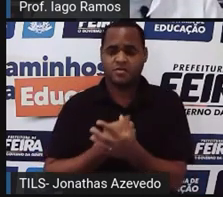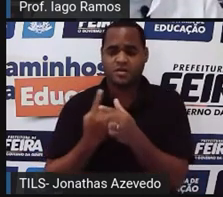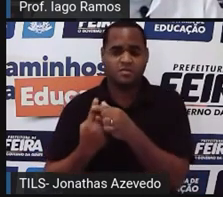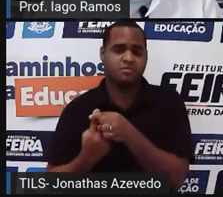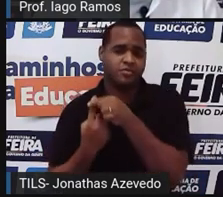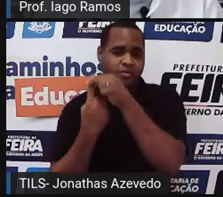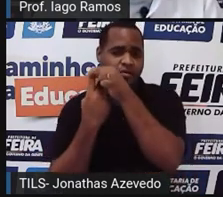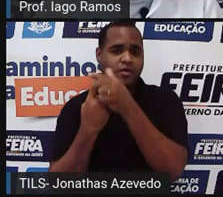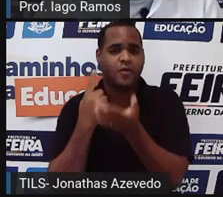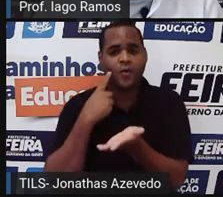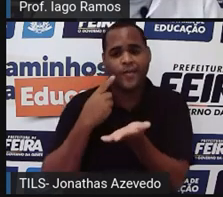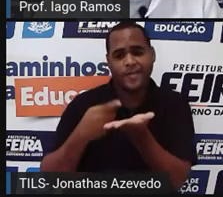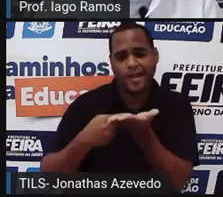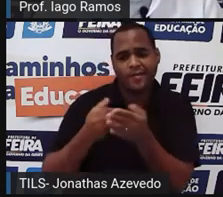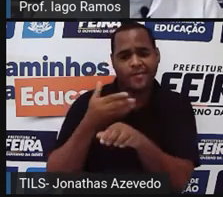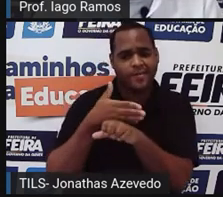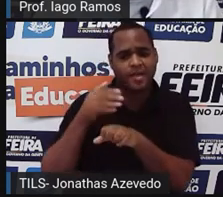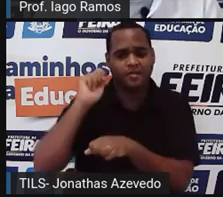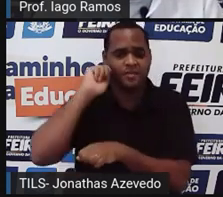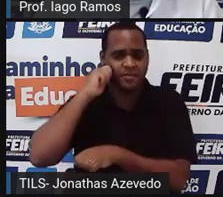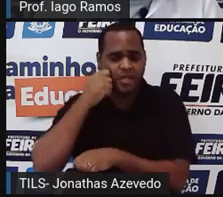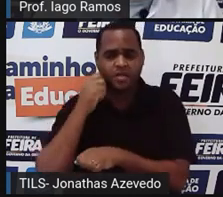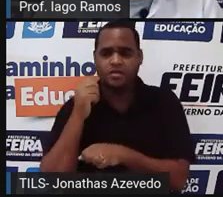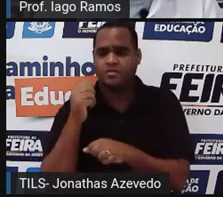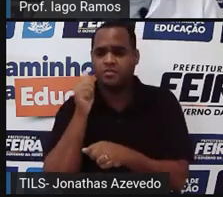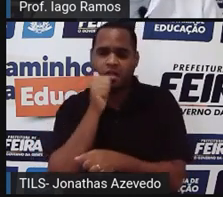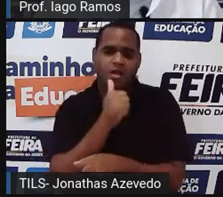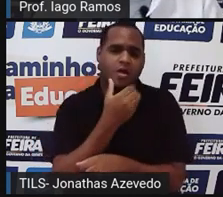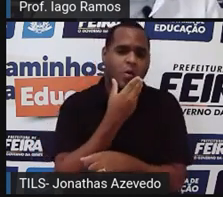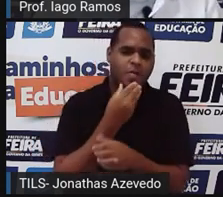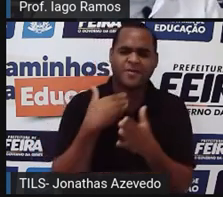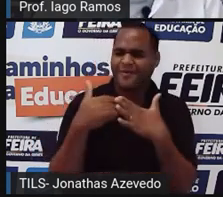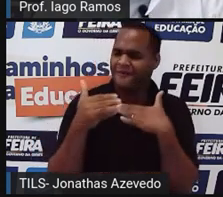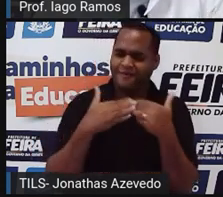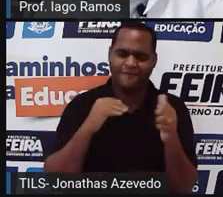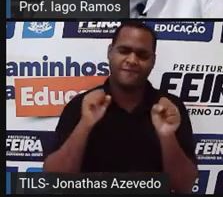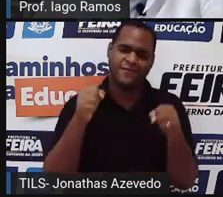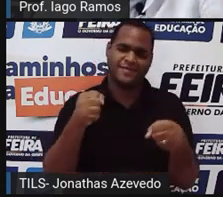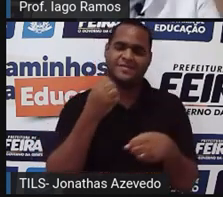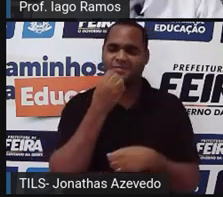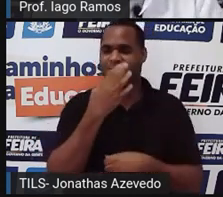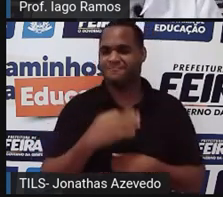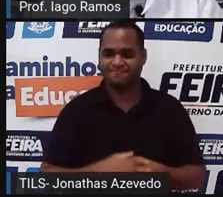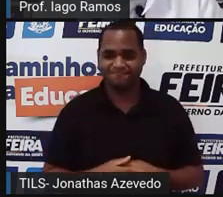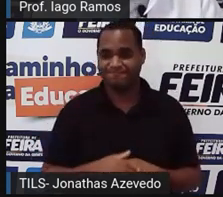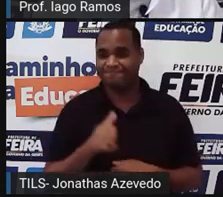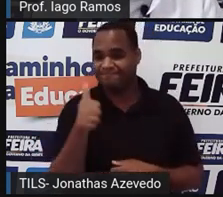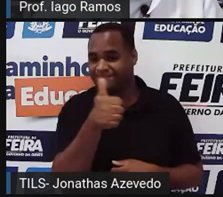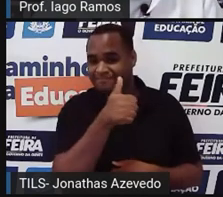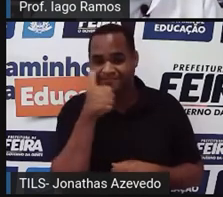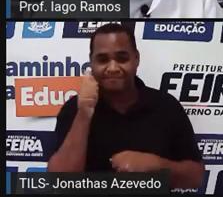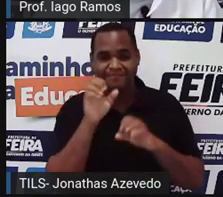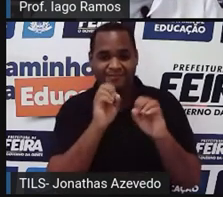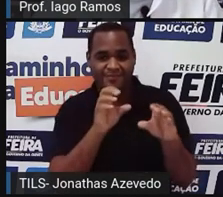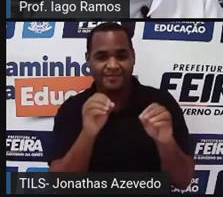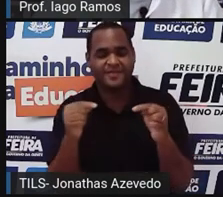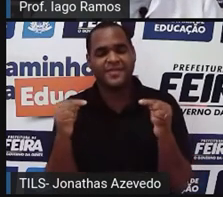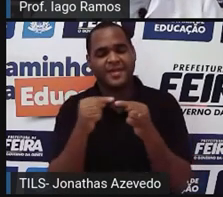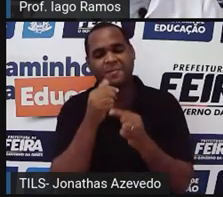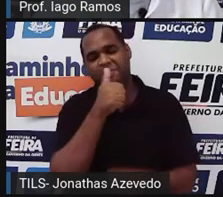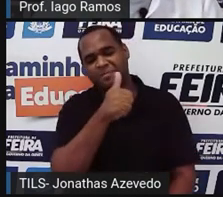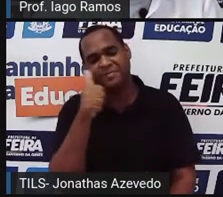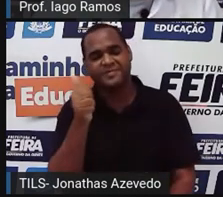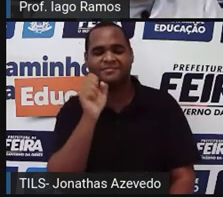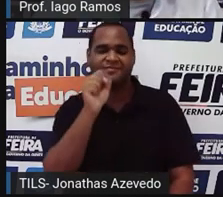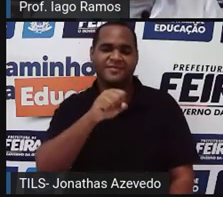da cor da nossa pele, do nosso gênero, da nossa raça e por aí vai. Tá bom? Curtiu a nossa aula? Eu espero